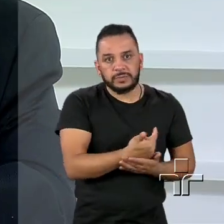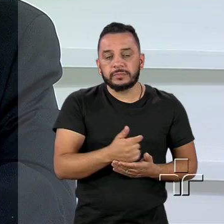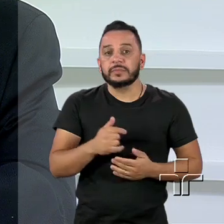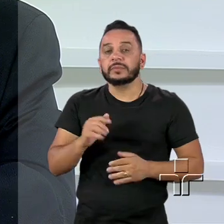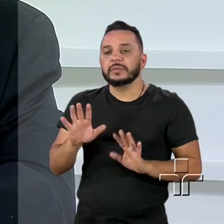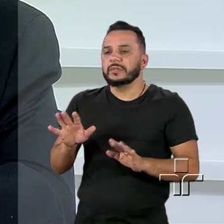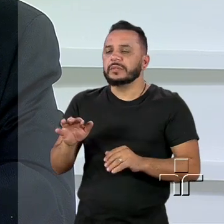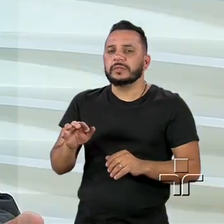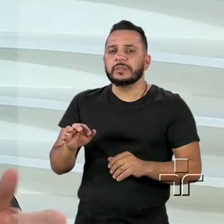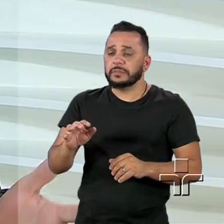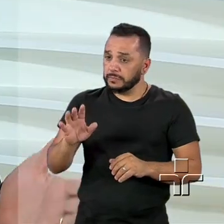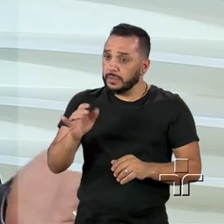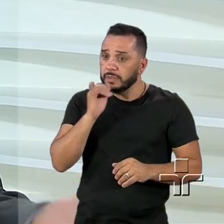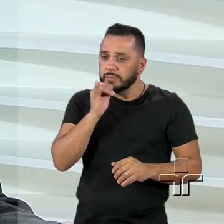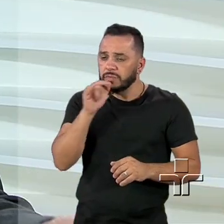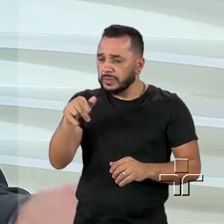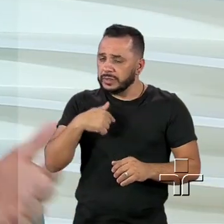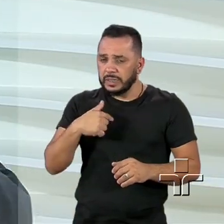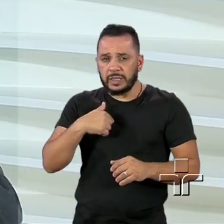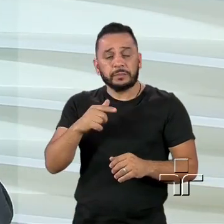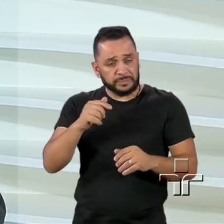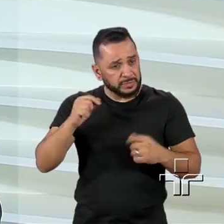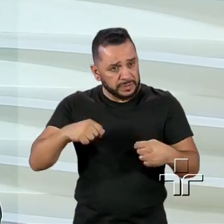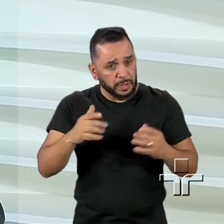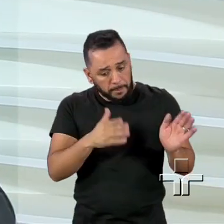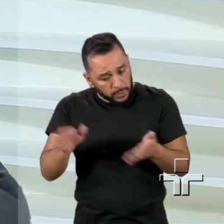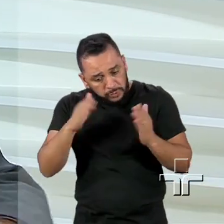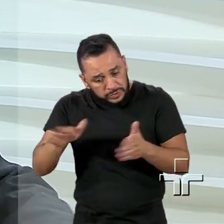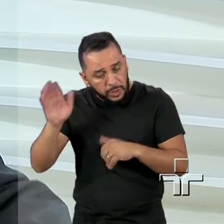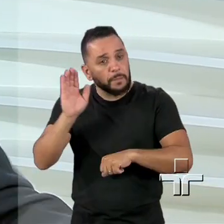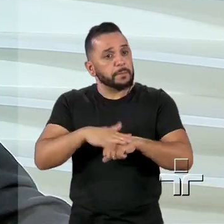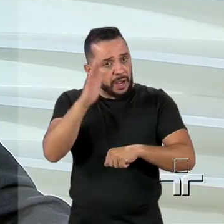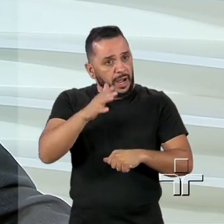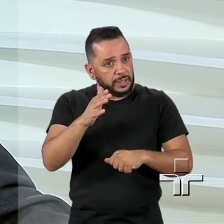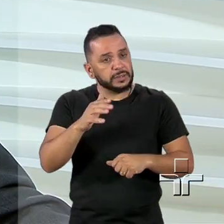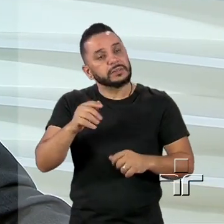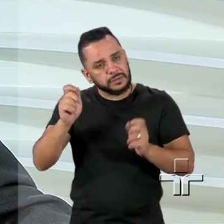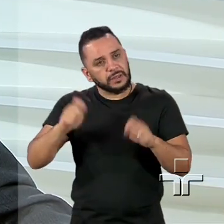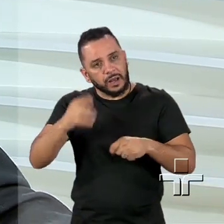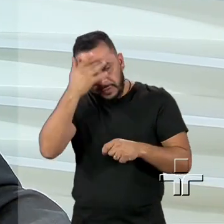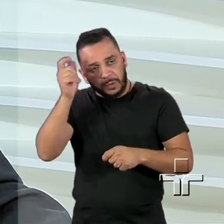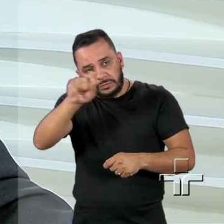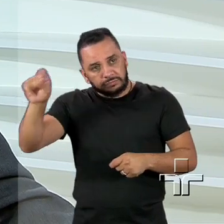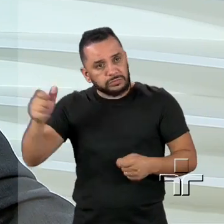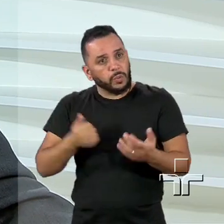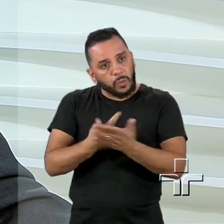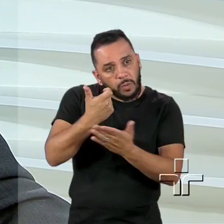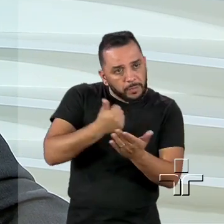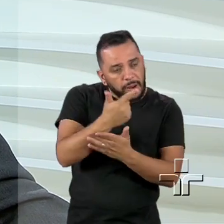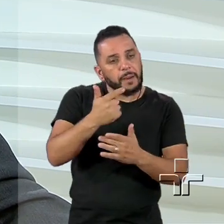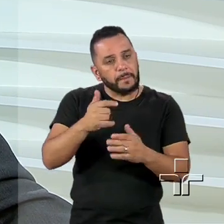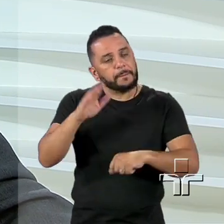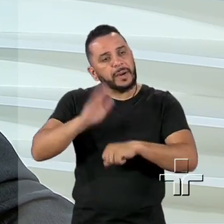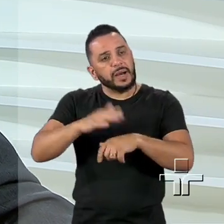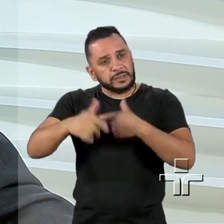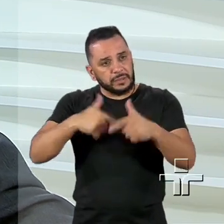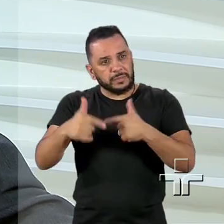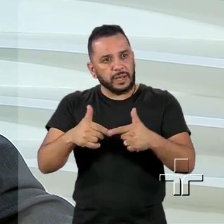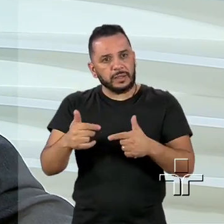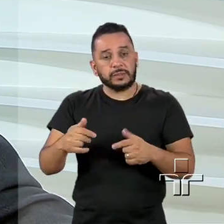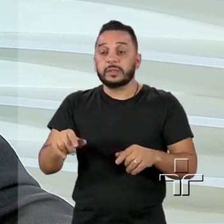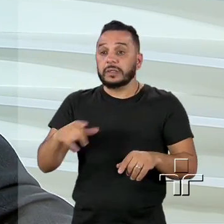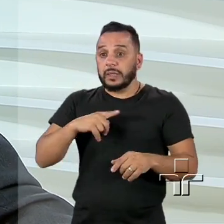produção, depende, mais produção você gera mais empregos. O trabalho temporário é uma coisa, o